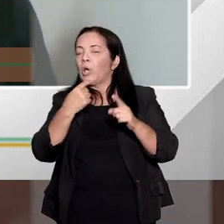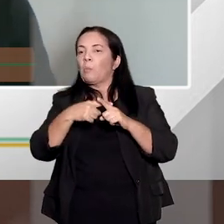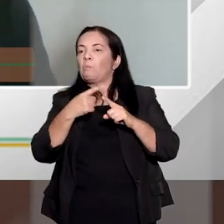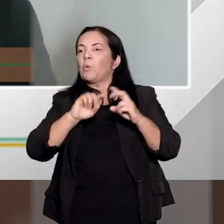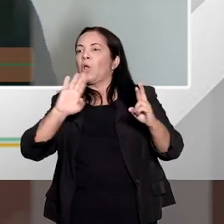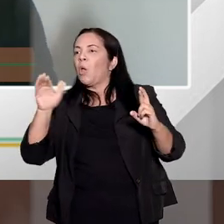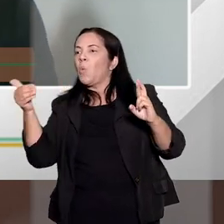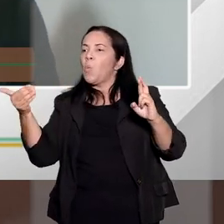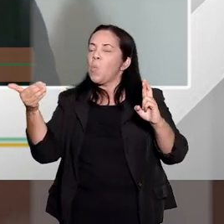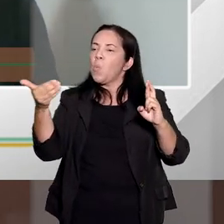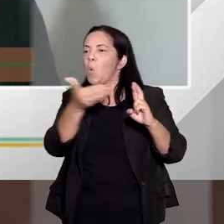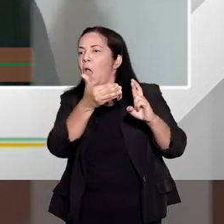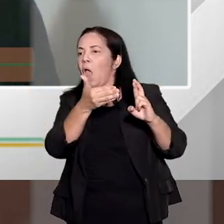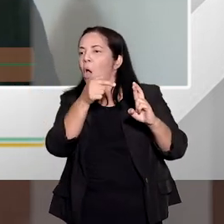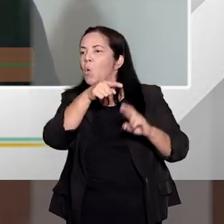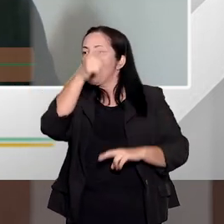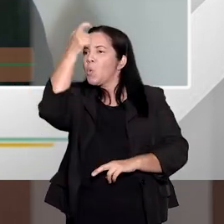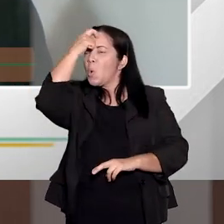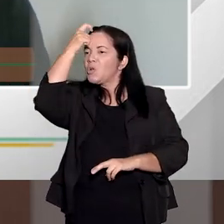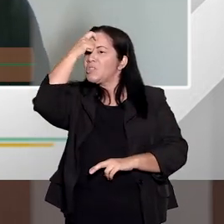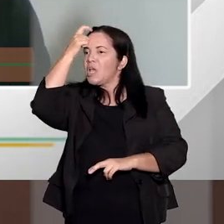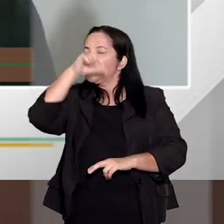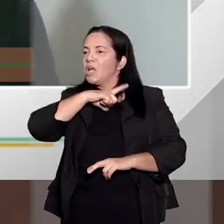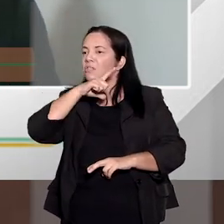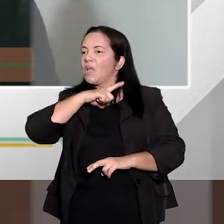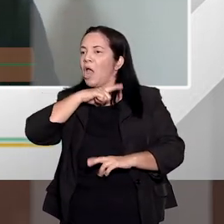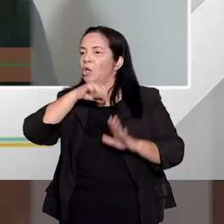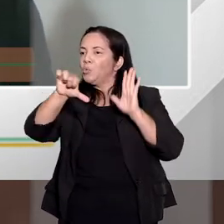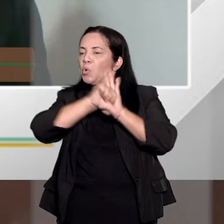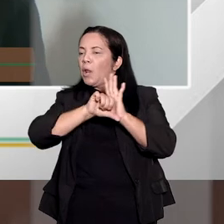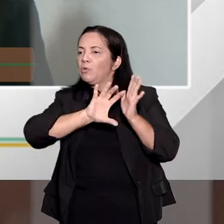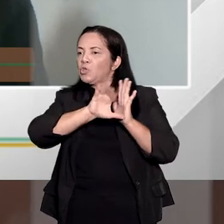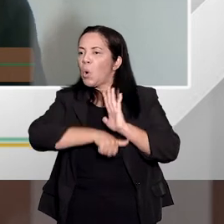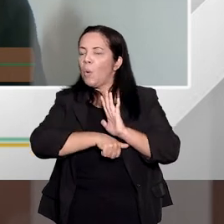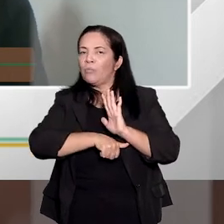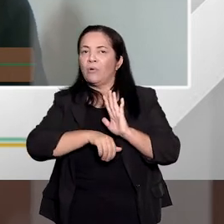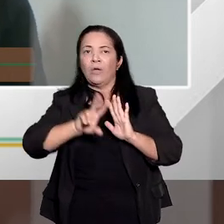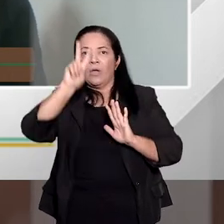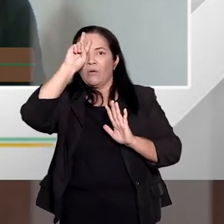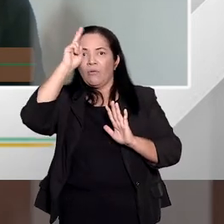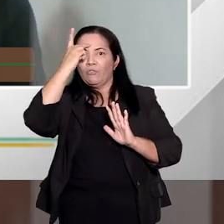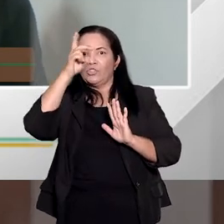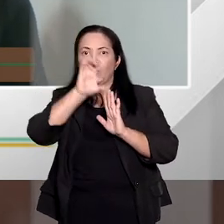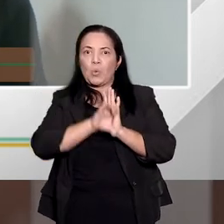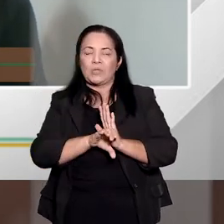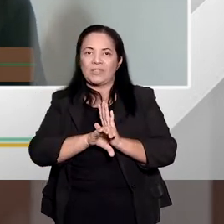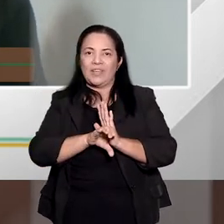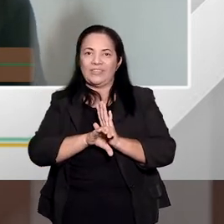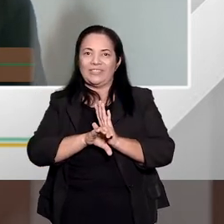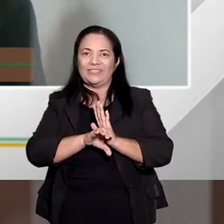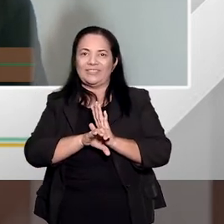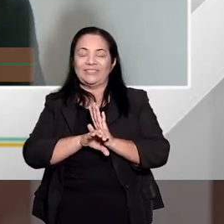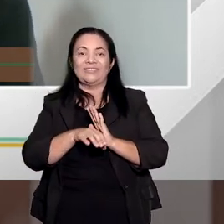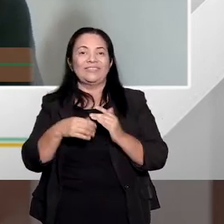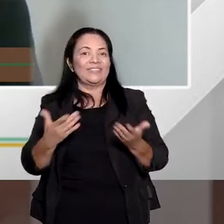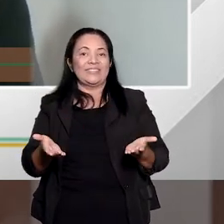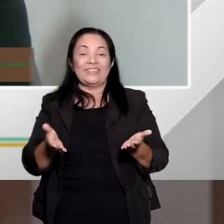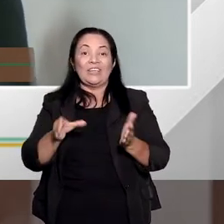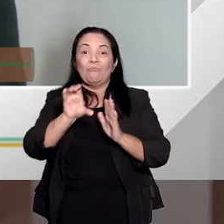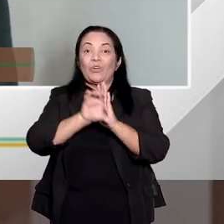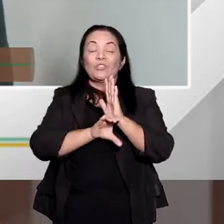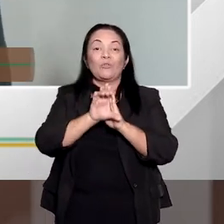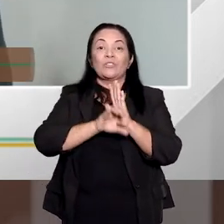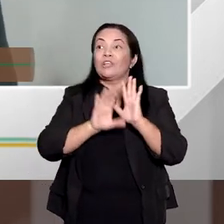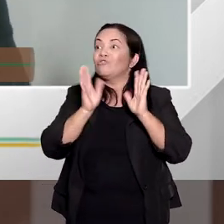imputável e tinha consciência da ilicitude da conduta, ou seja, confundiu os conceitos, porque isso já é o conceito